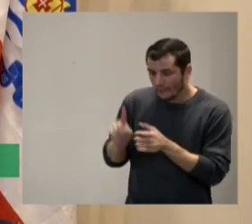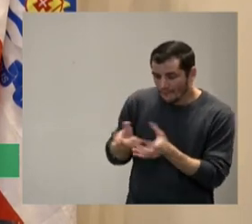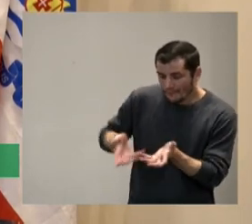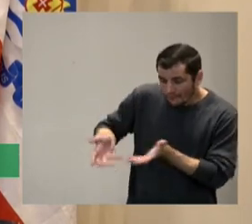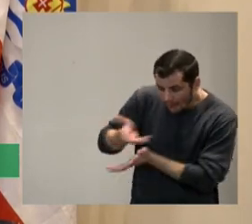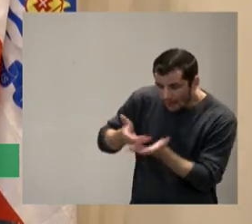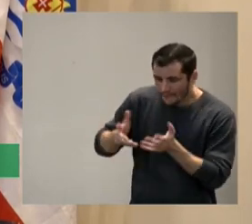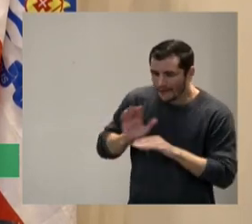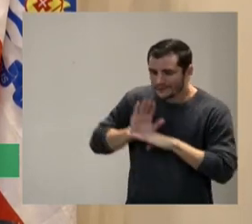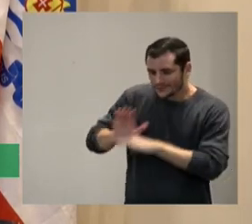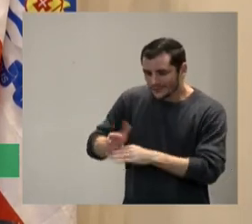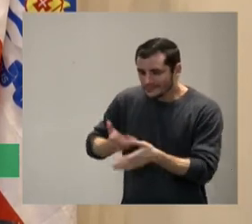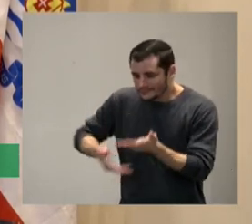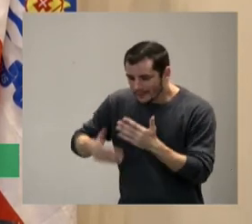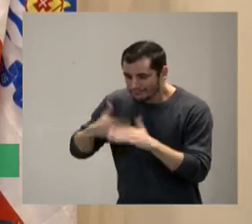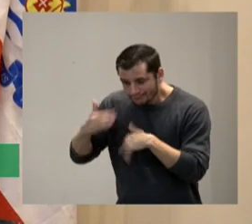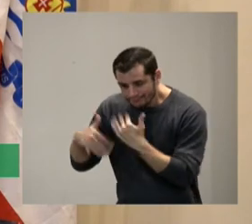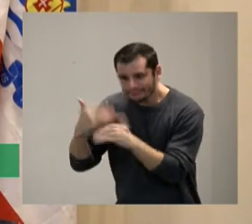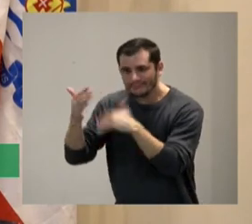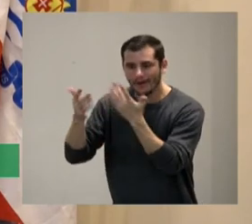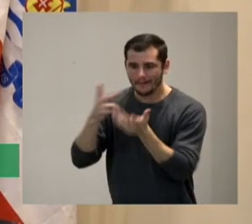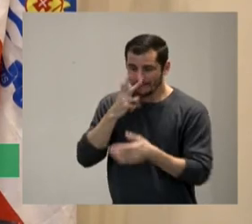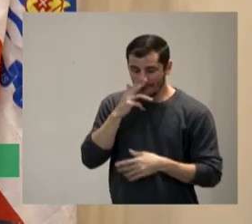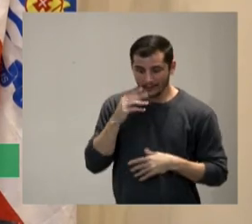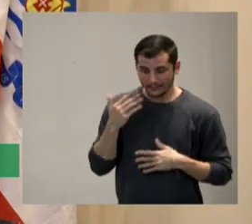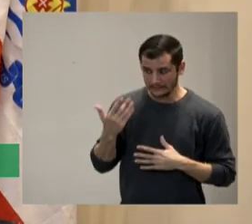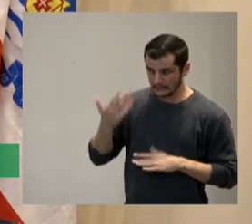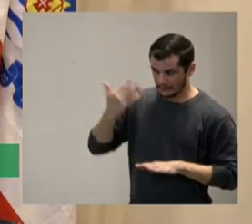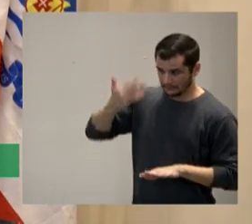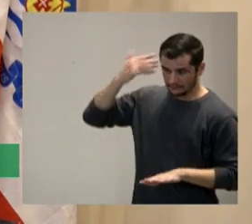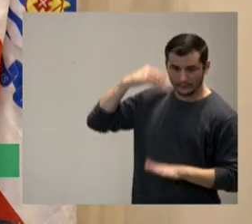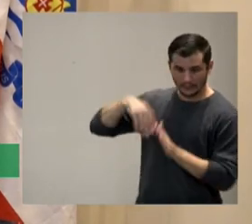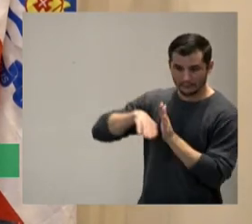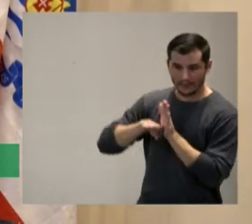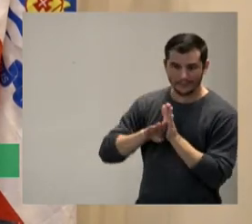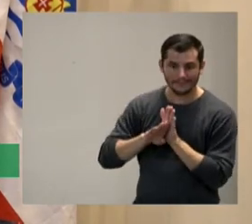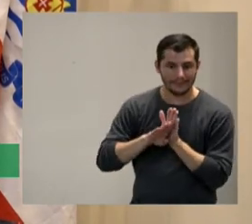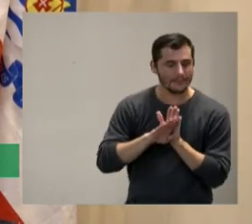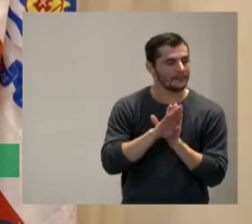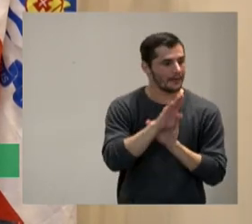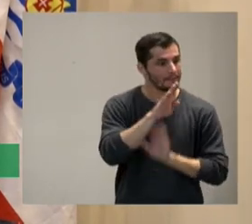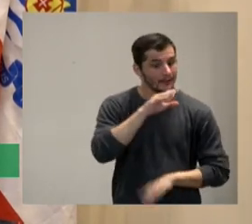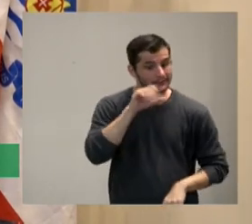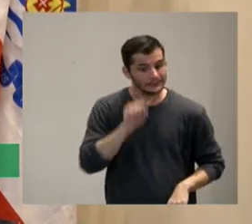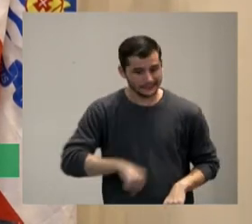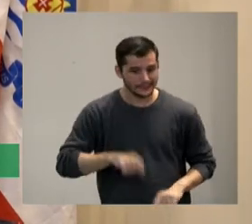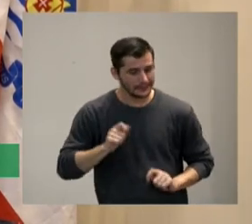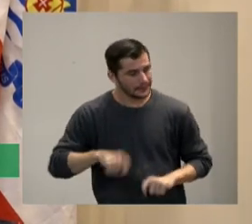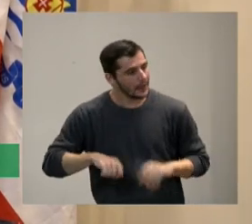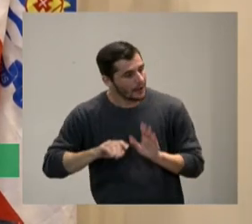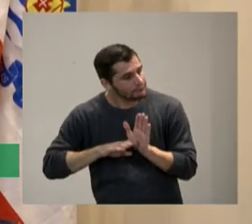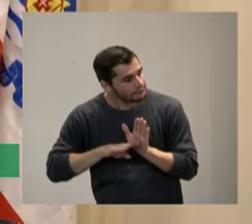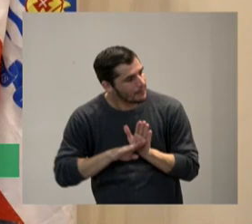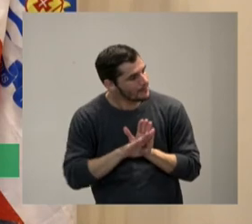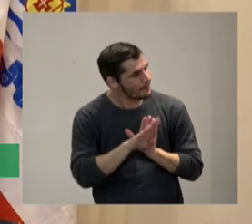então a gente vê que a gente evoluiu muito nisso e é possível evoluir então essas pessoas precisam